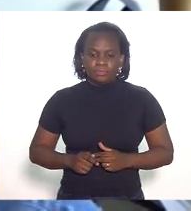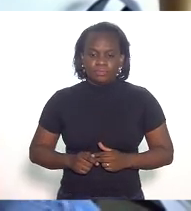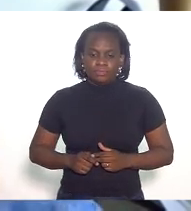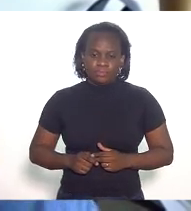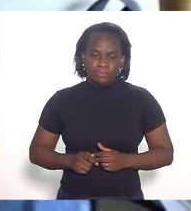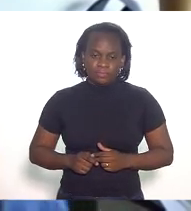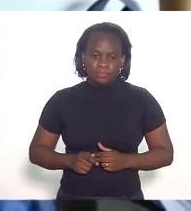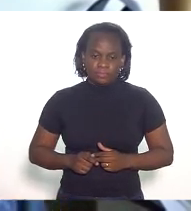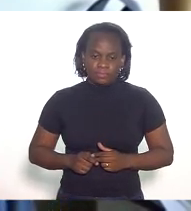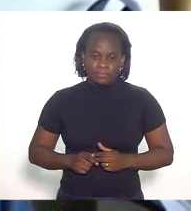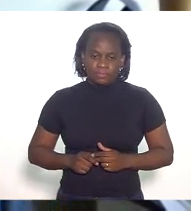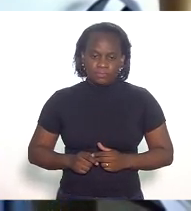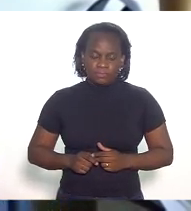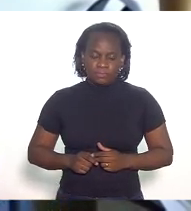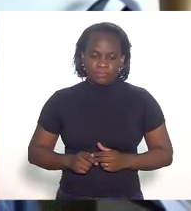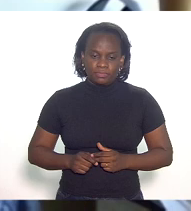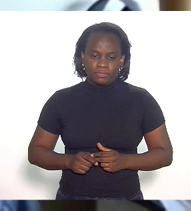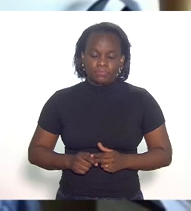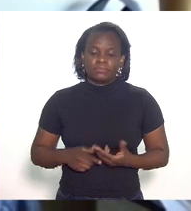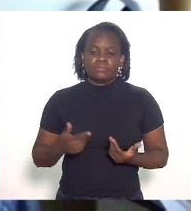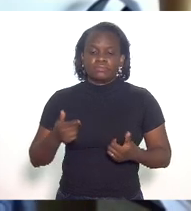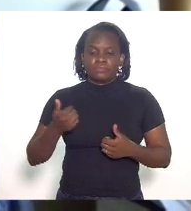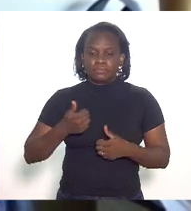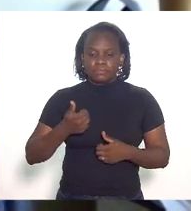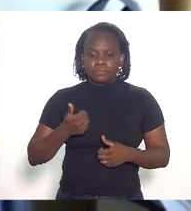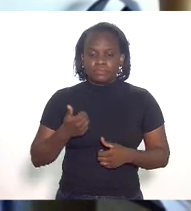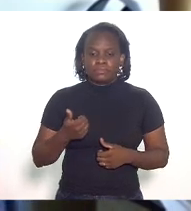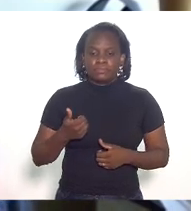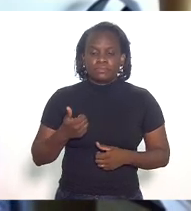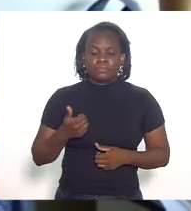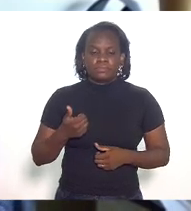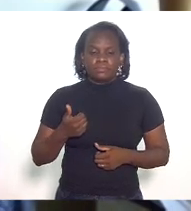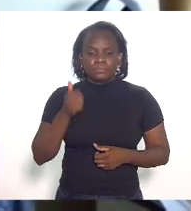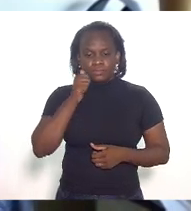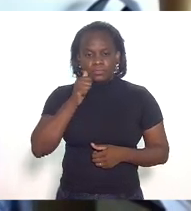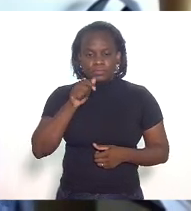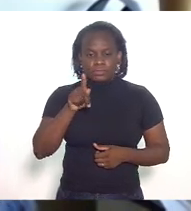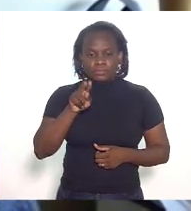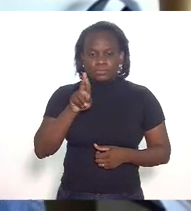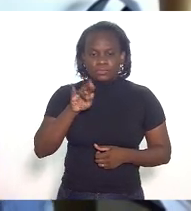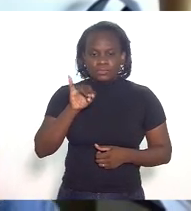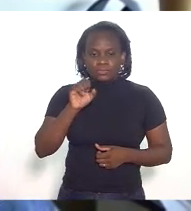bom primeiro doutora Priscila